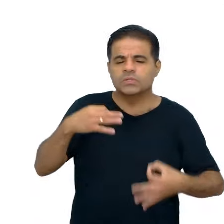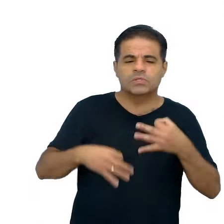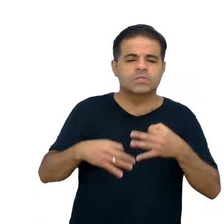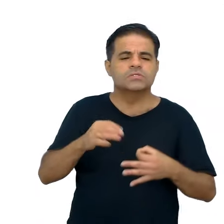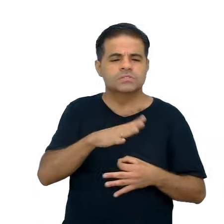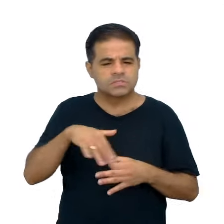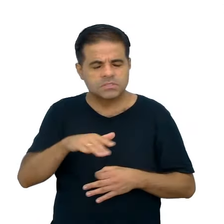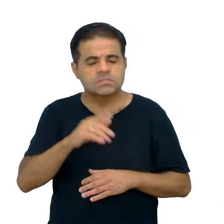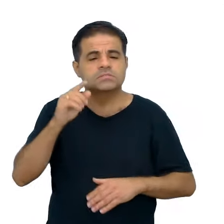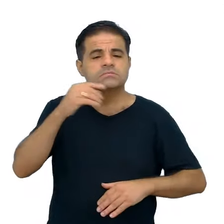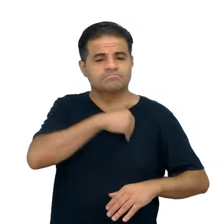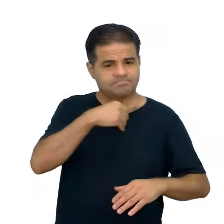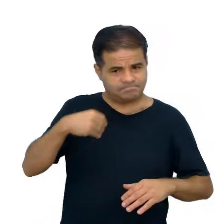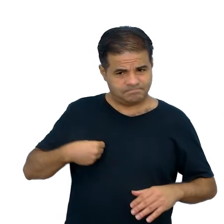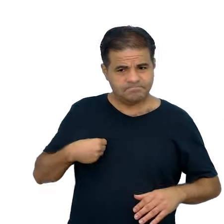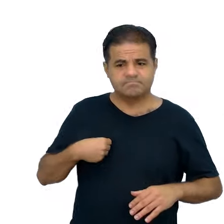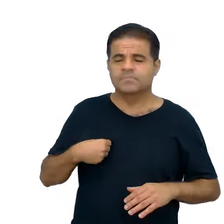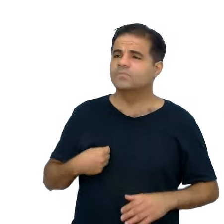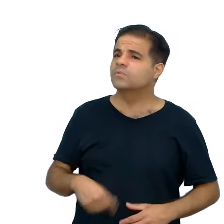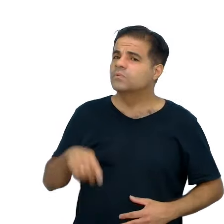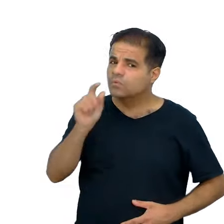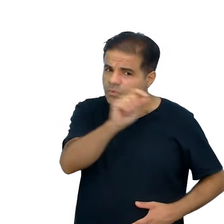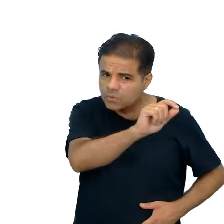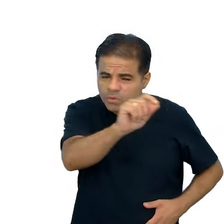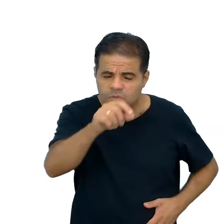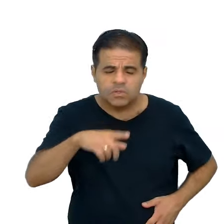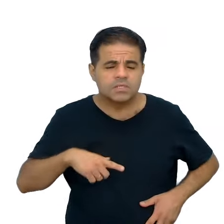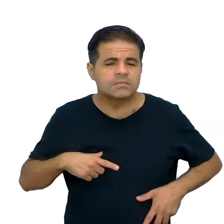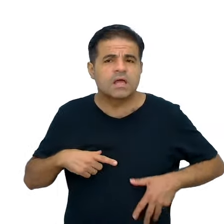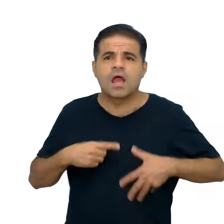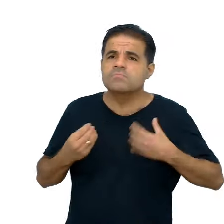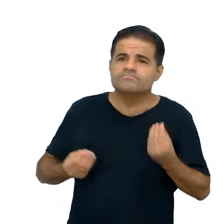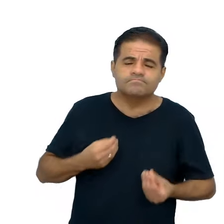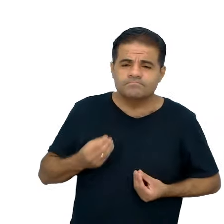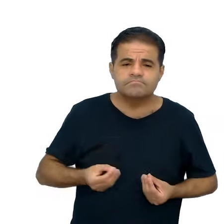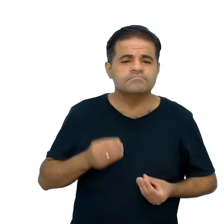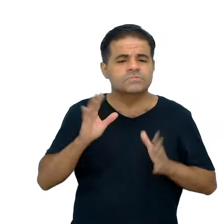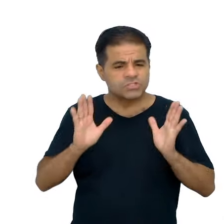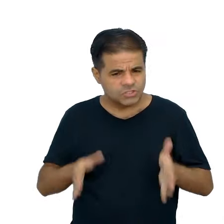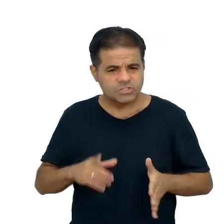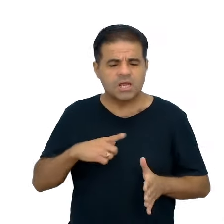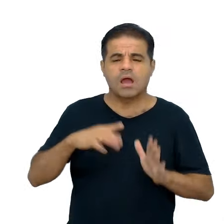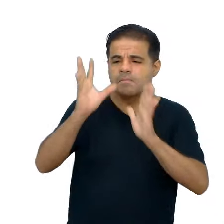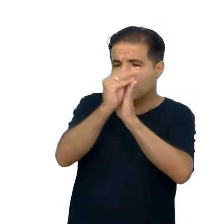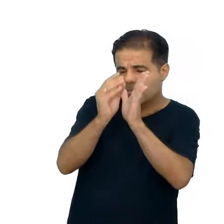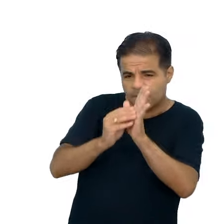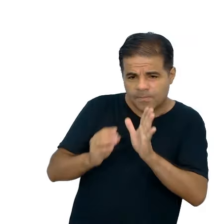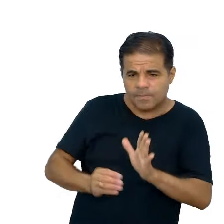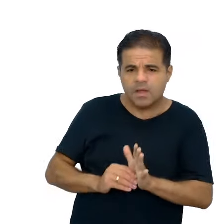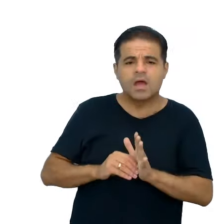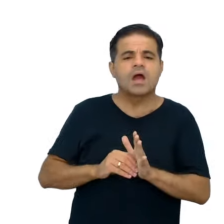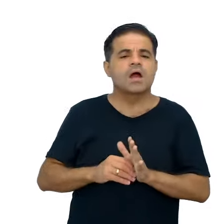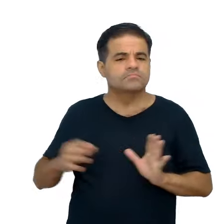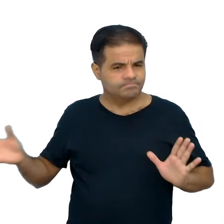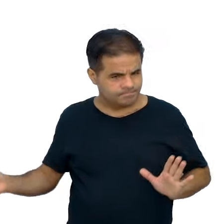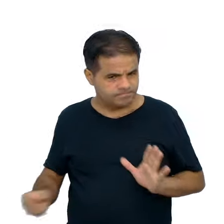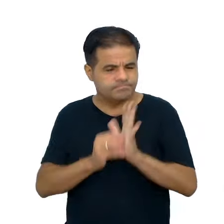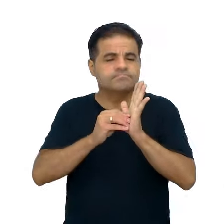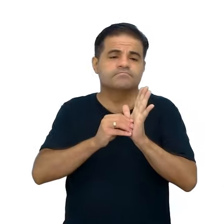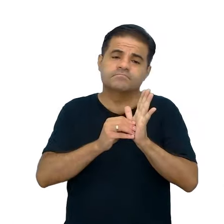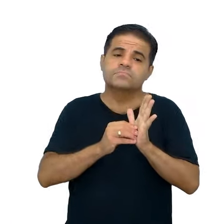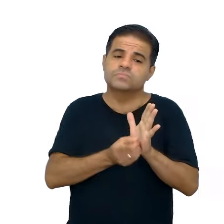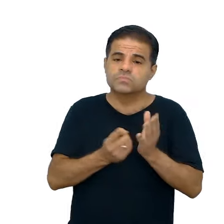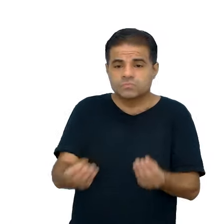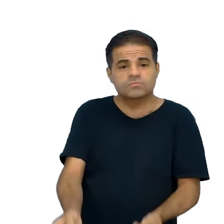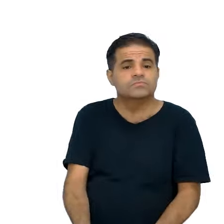área da medicina, né, são textos que têm uma certa, um certo jargão específico da profissão, né, e que